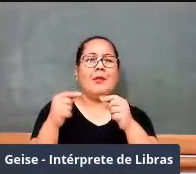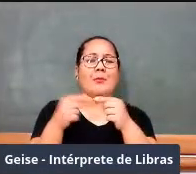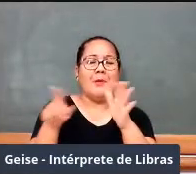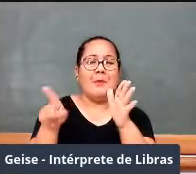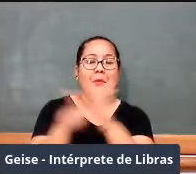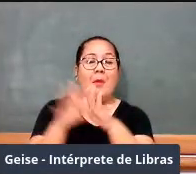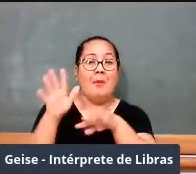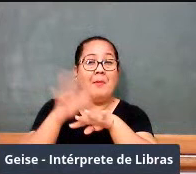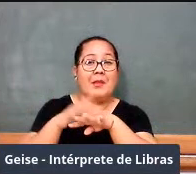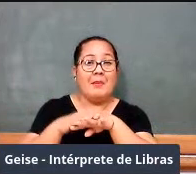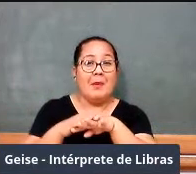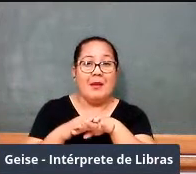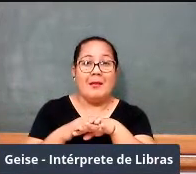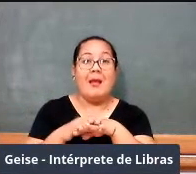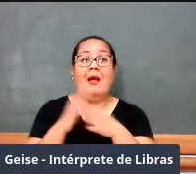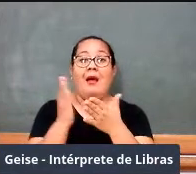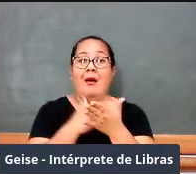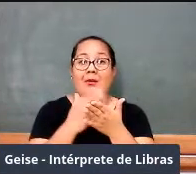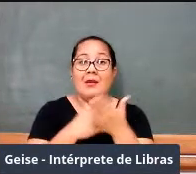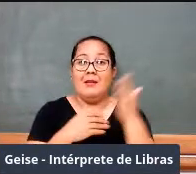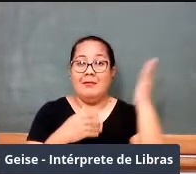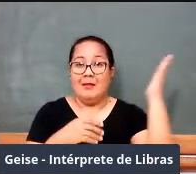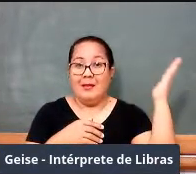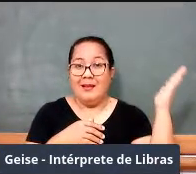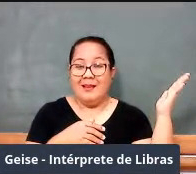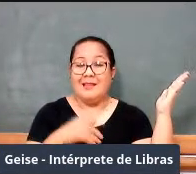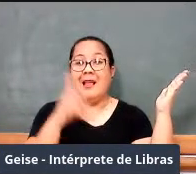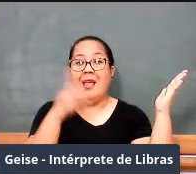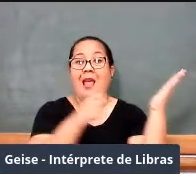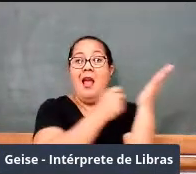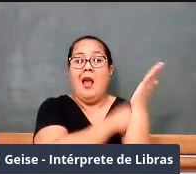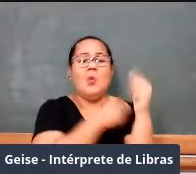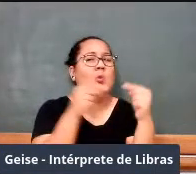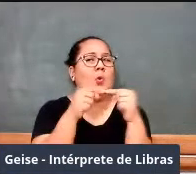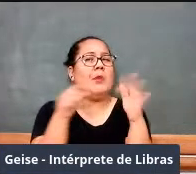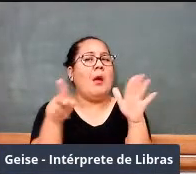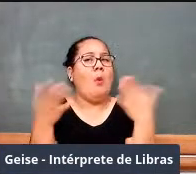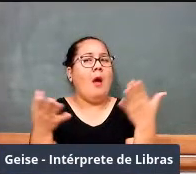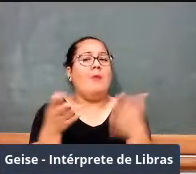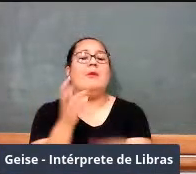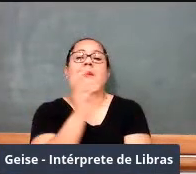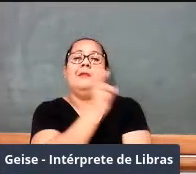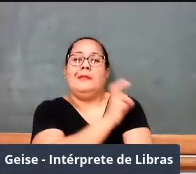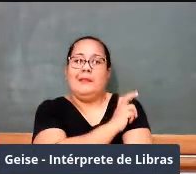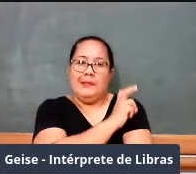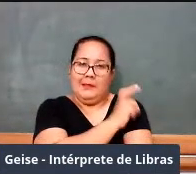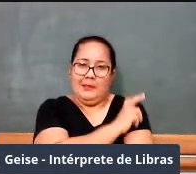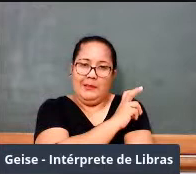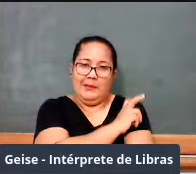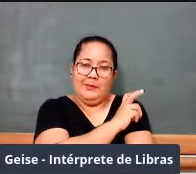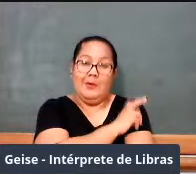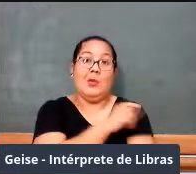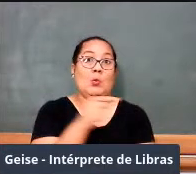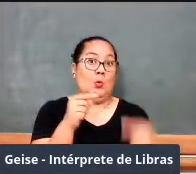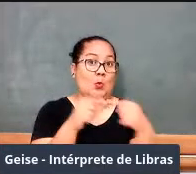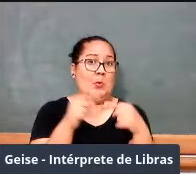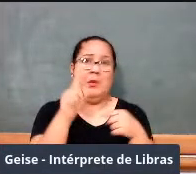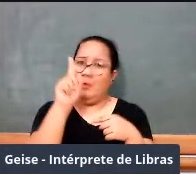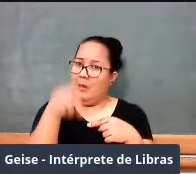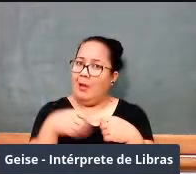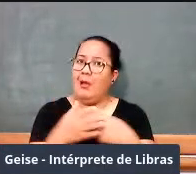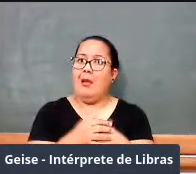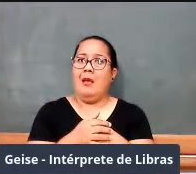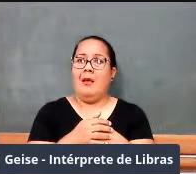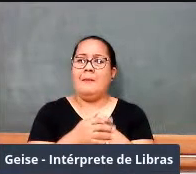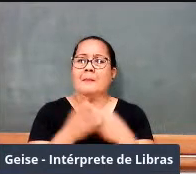Então, esse é o livro destinado a alunos que hoje estariam no quinto ano do nosso ensino. E é